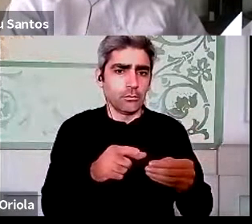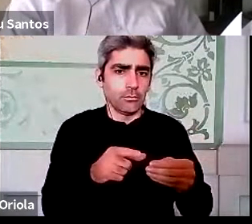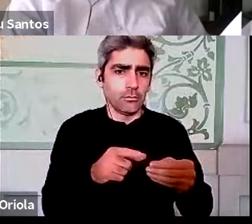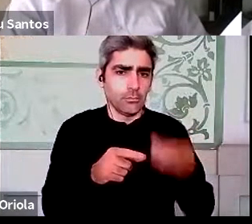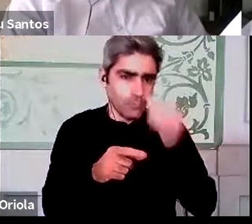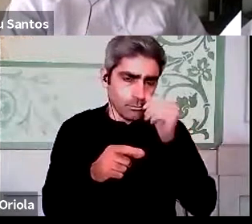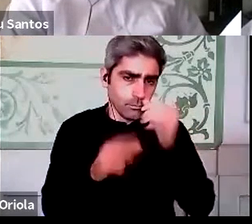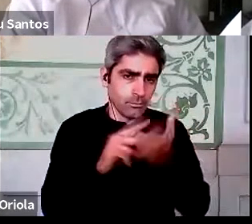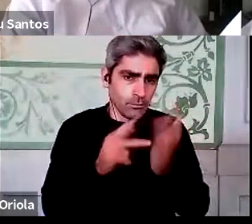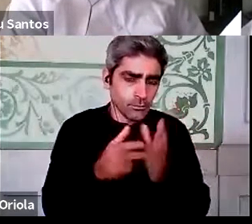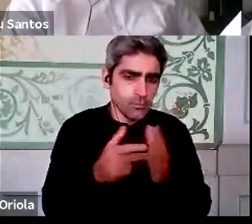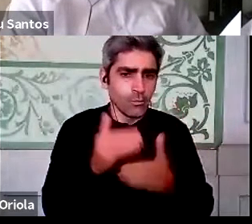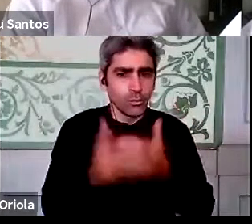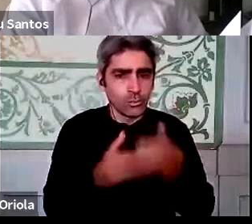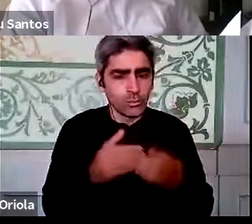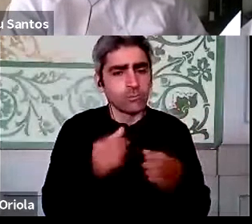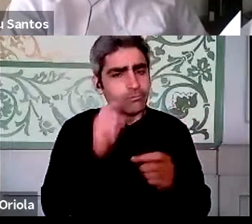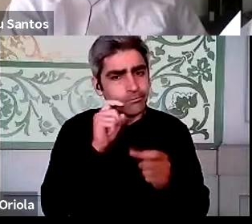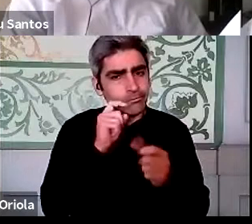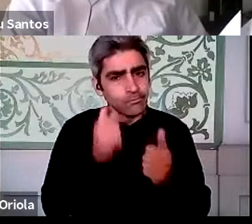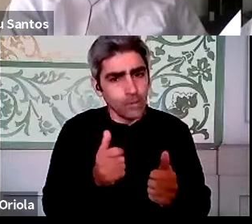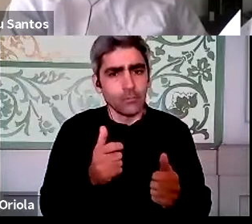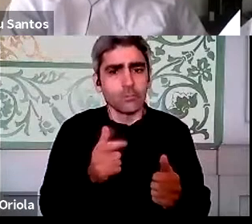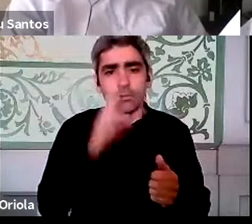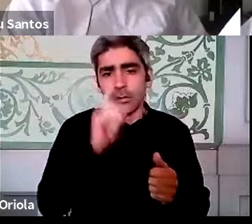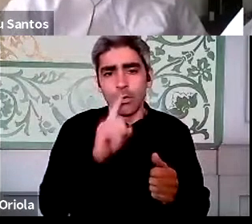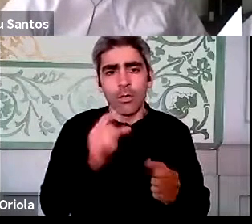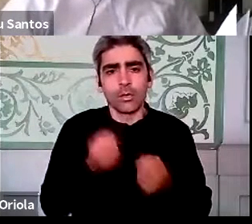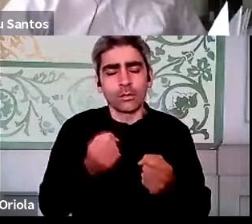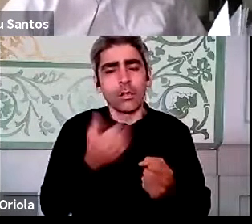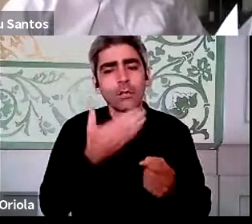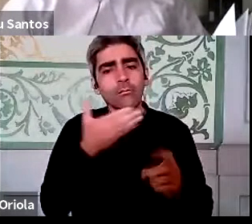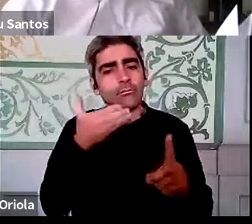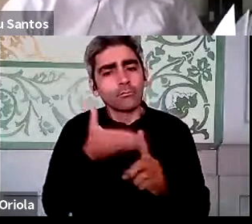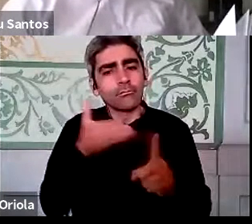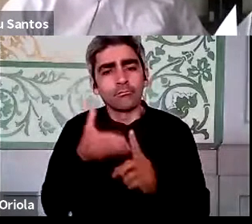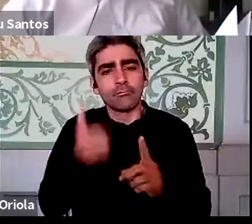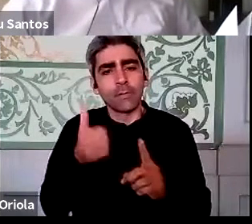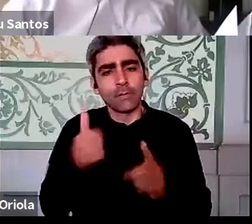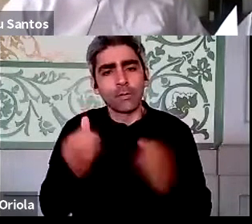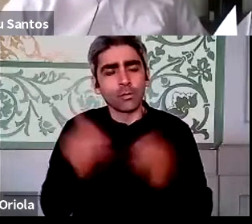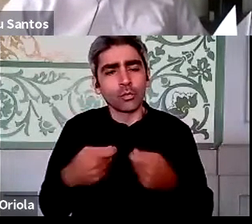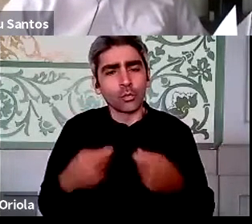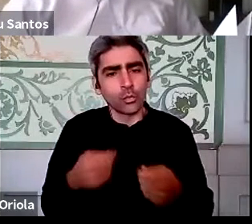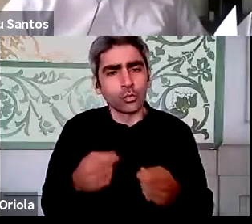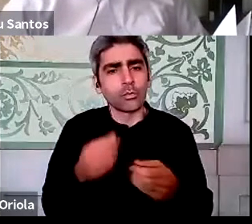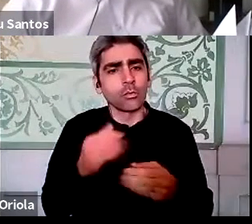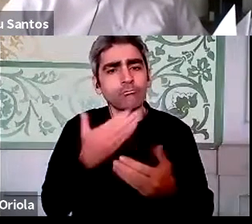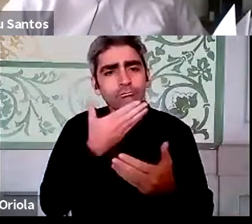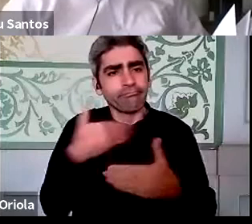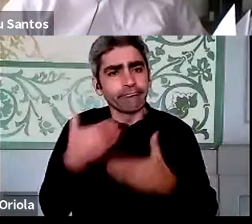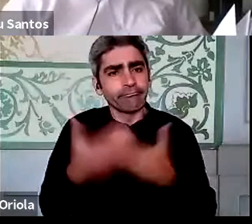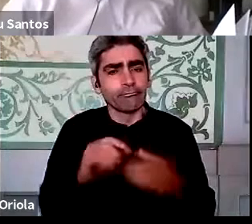de tecnologia, com processos robustos, porque senão também não conseguimos capturar a eficiência e a redução dos custos e a eficiência dos processos todos